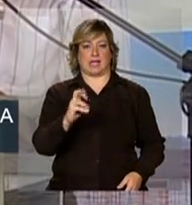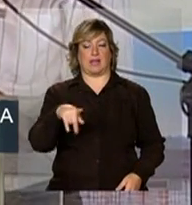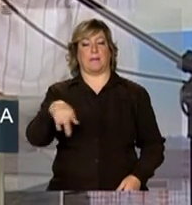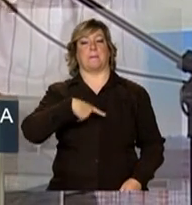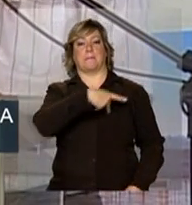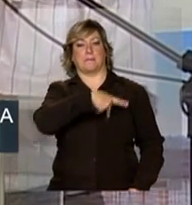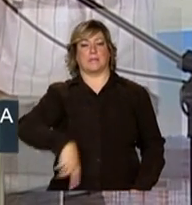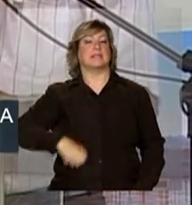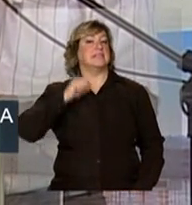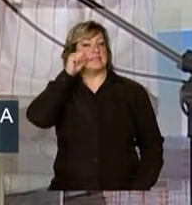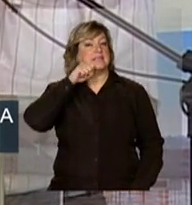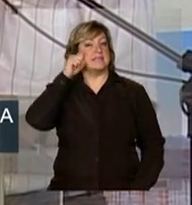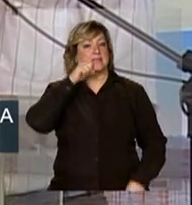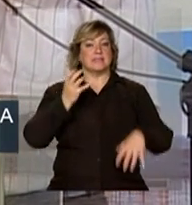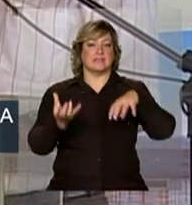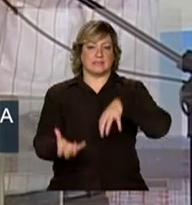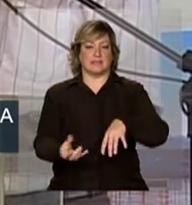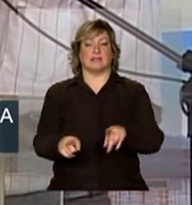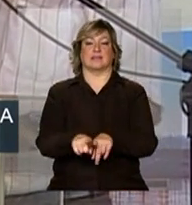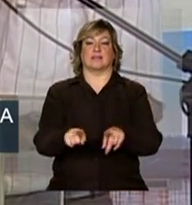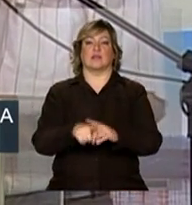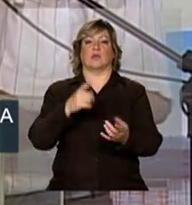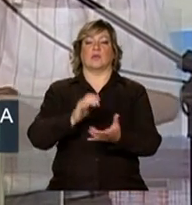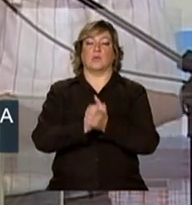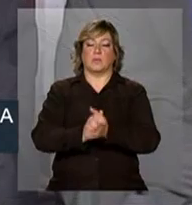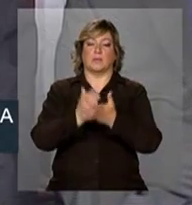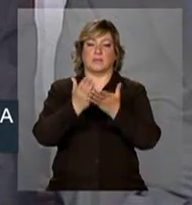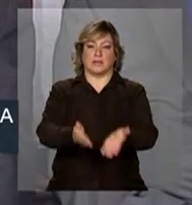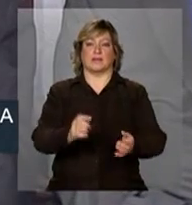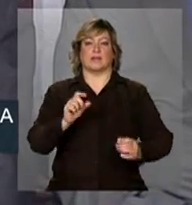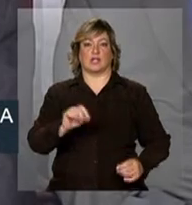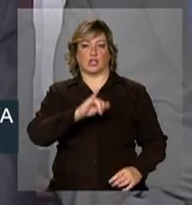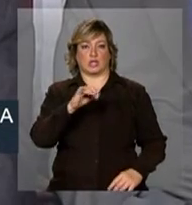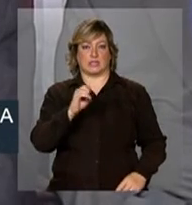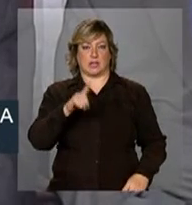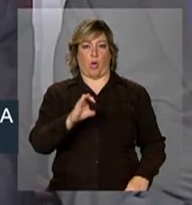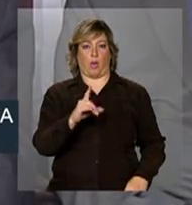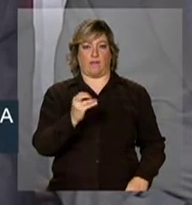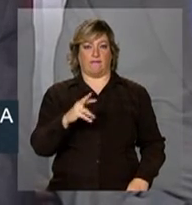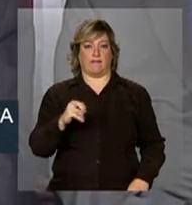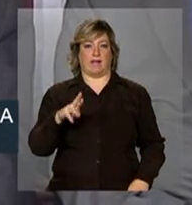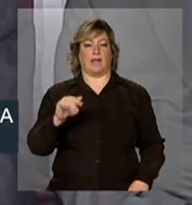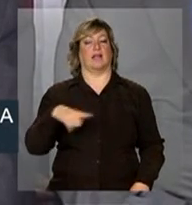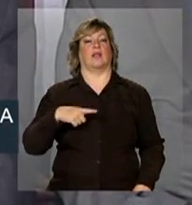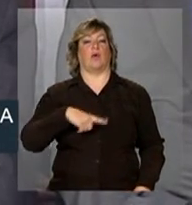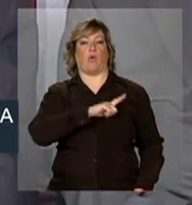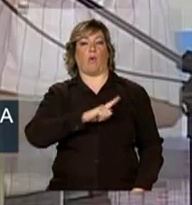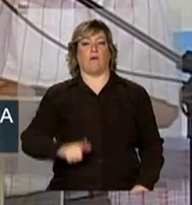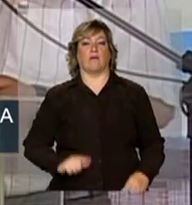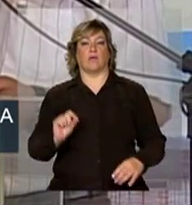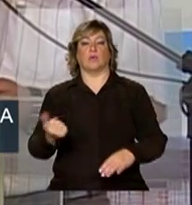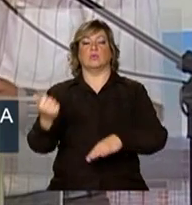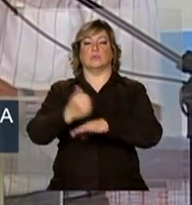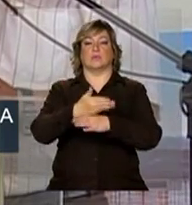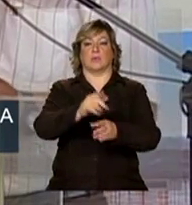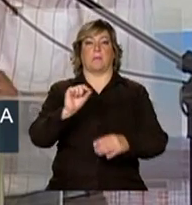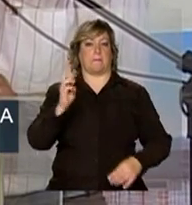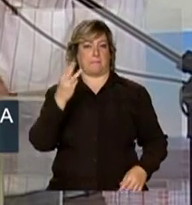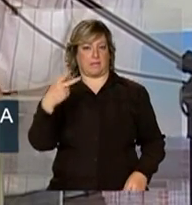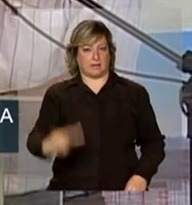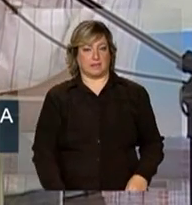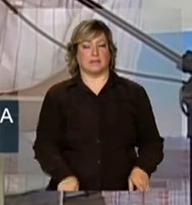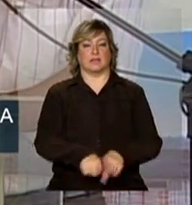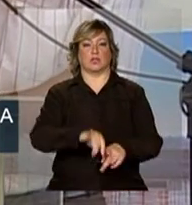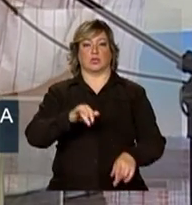Senado. Cumprimentar também o senhor José Oliveira, governador em exercício do Maranhão. Cumprimentar o